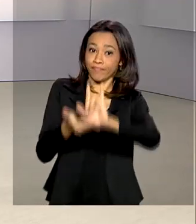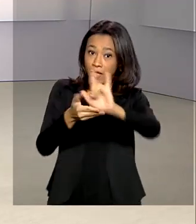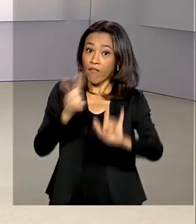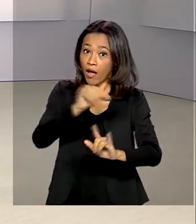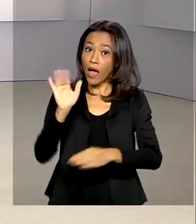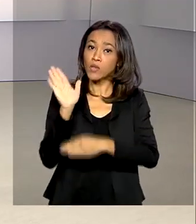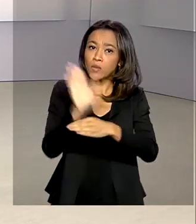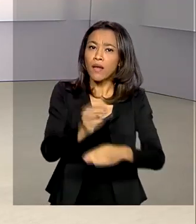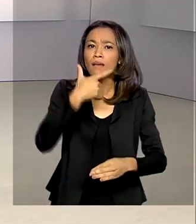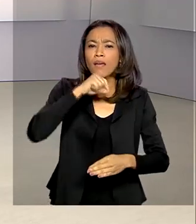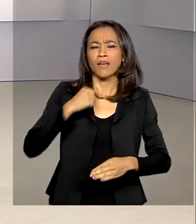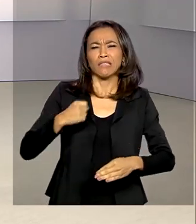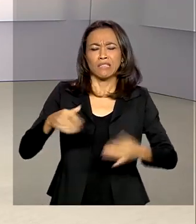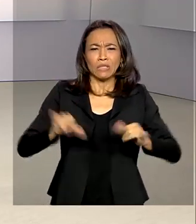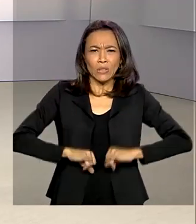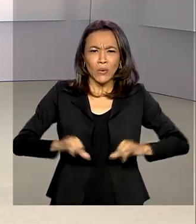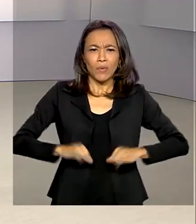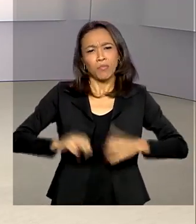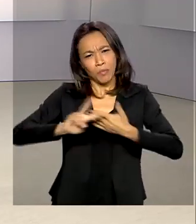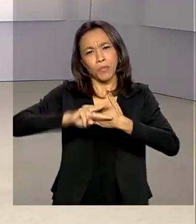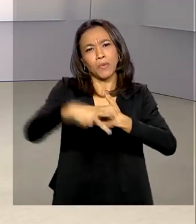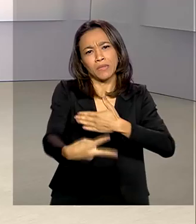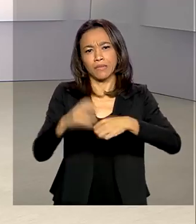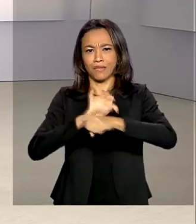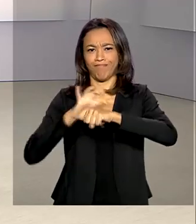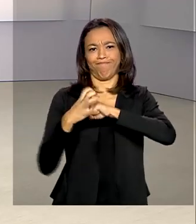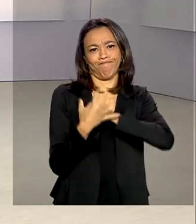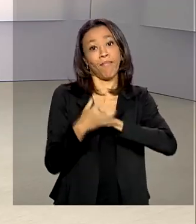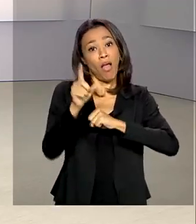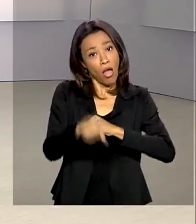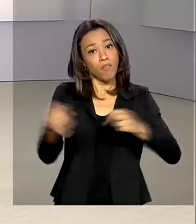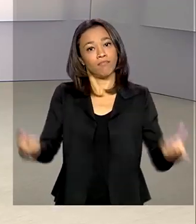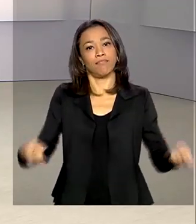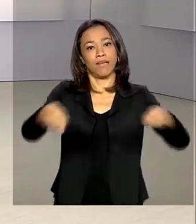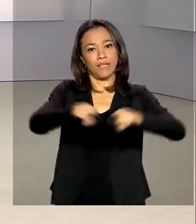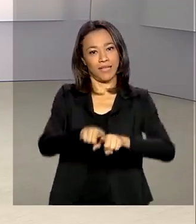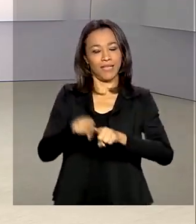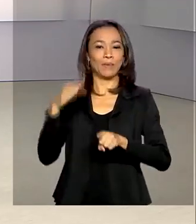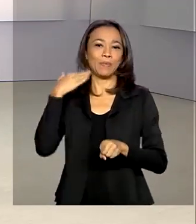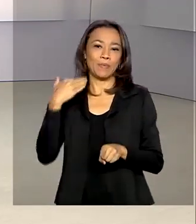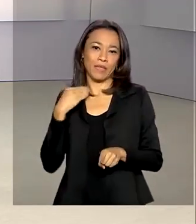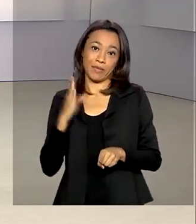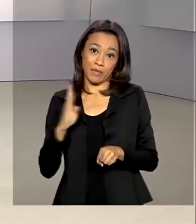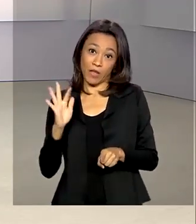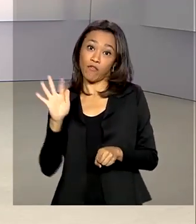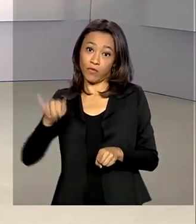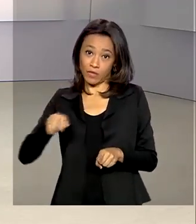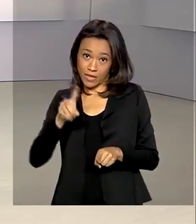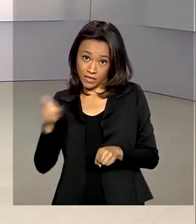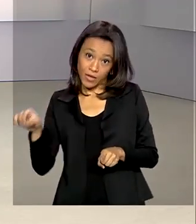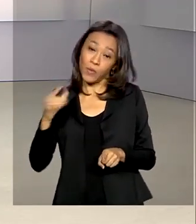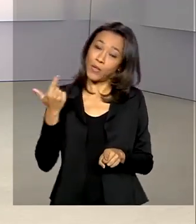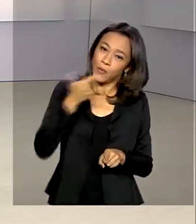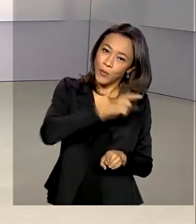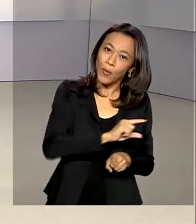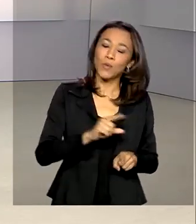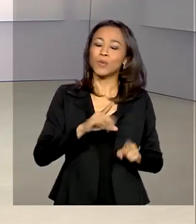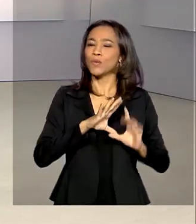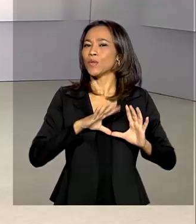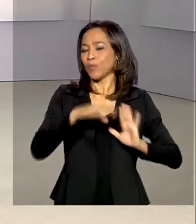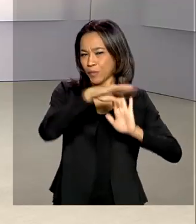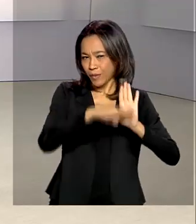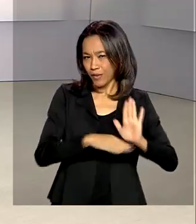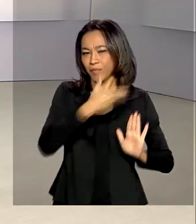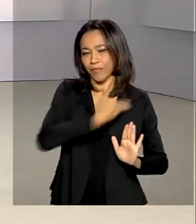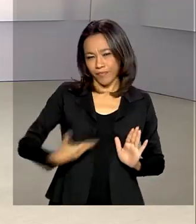econômicos e sociais da pandemia. É uma parceria da Fundação Banco do Brasil e da campanha Todos por Todos do governo